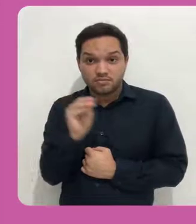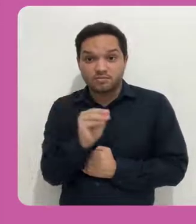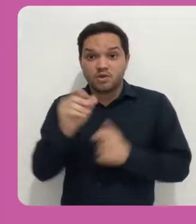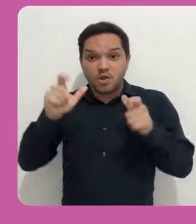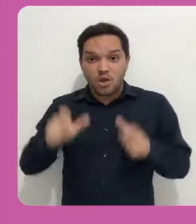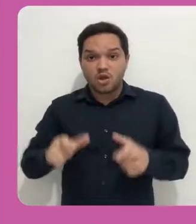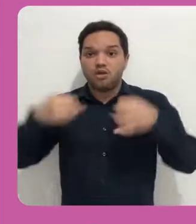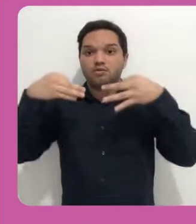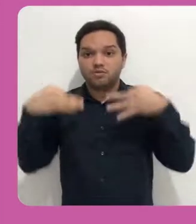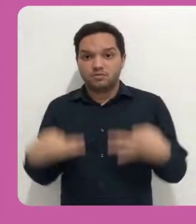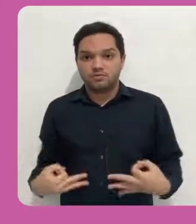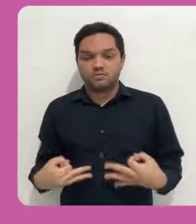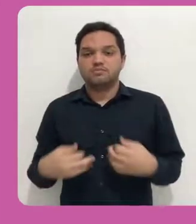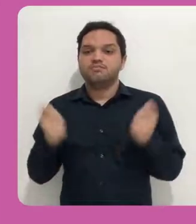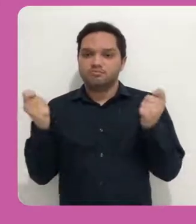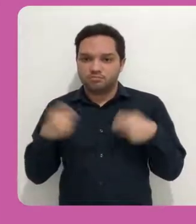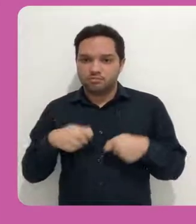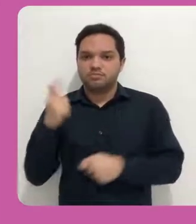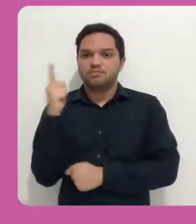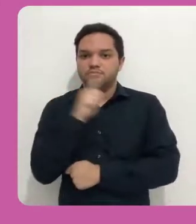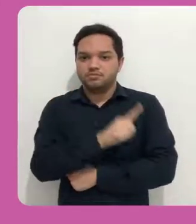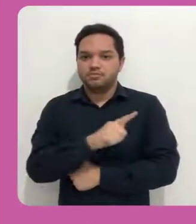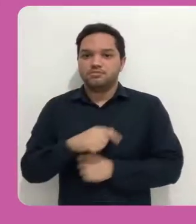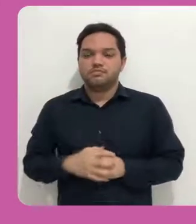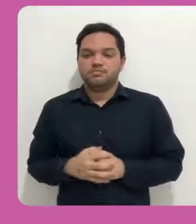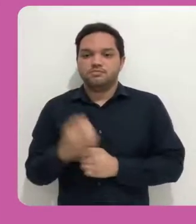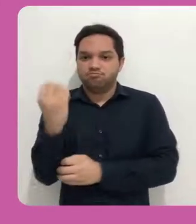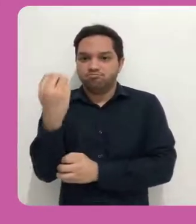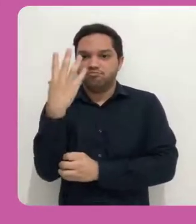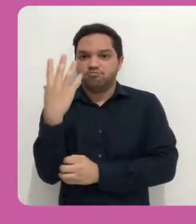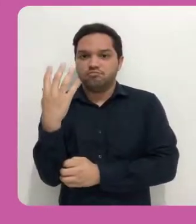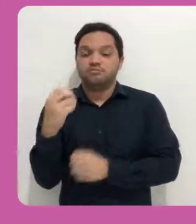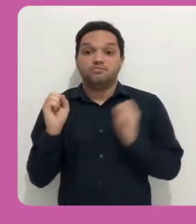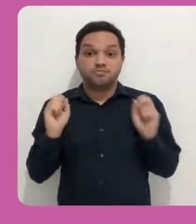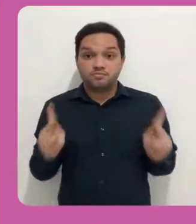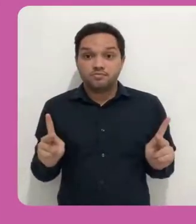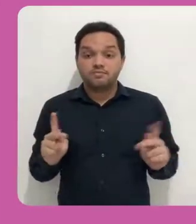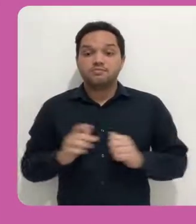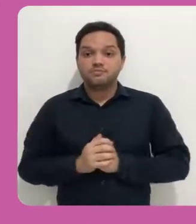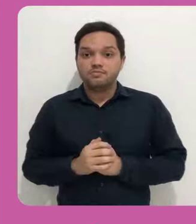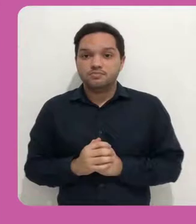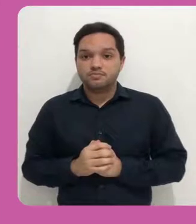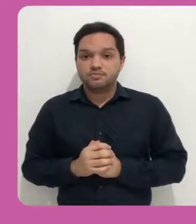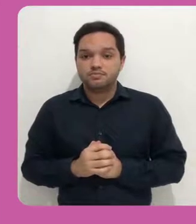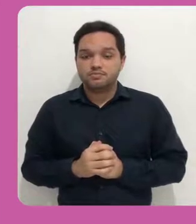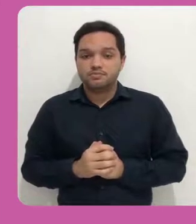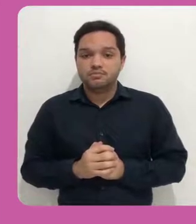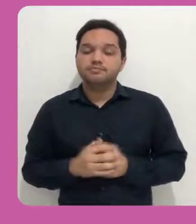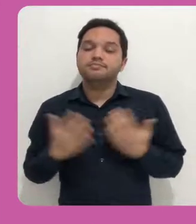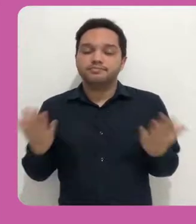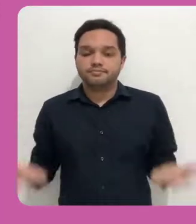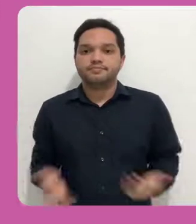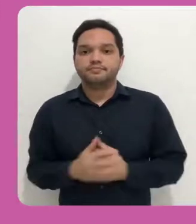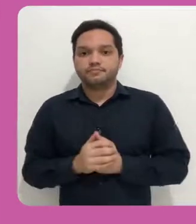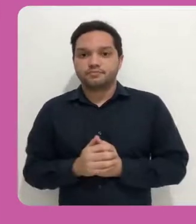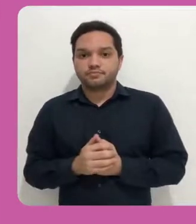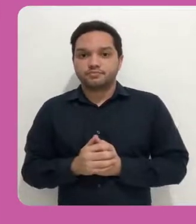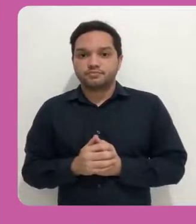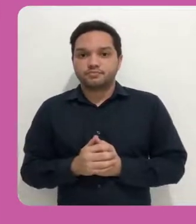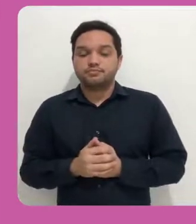Bom, depois de enviado, você vai poder editar um a um dos arquivos que você enviou.